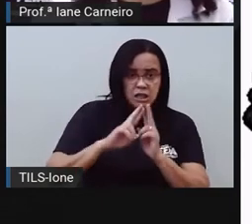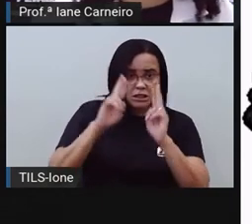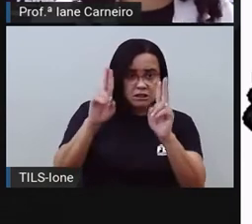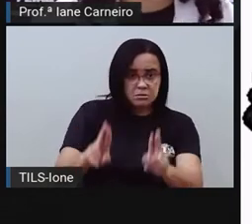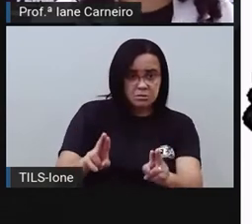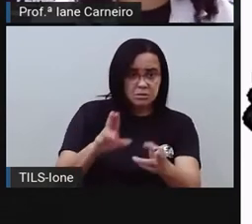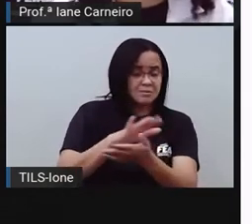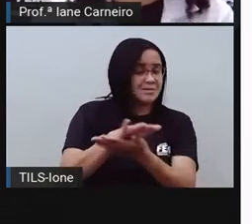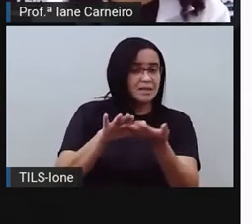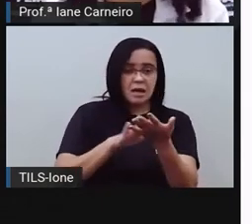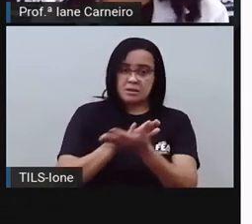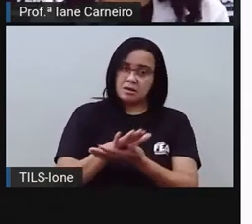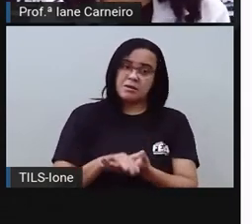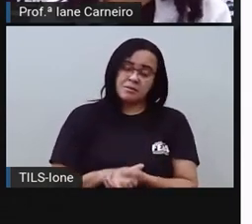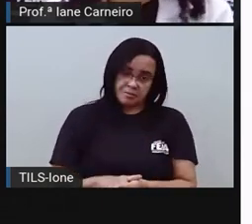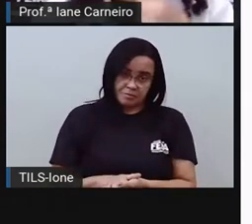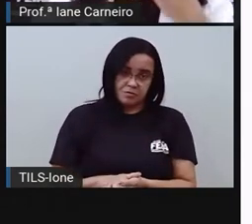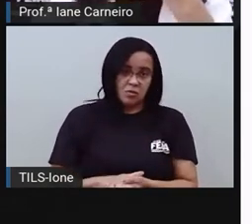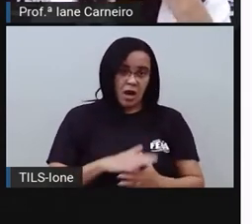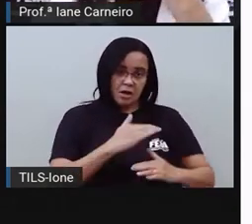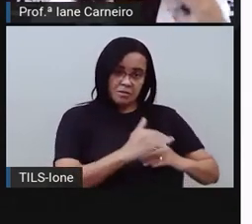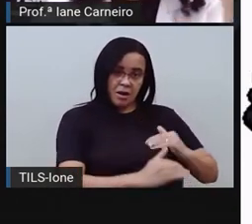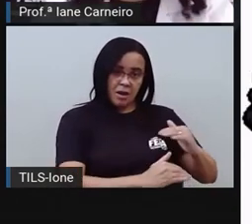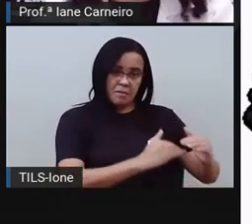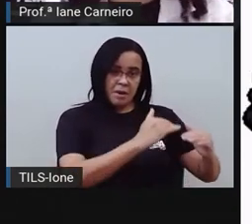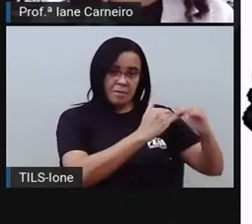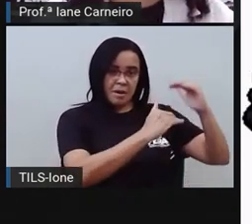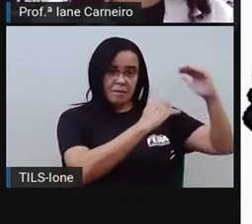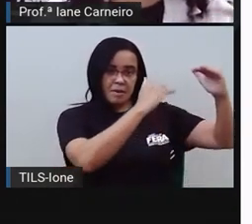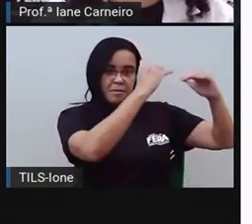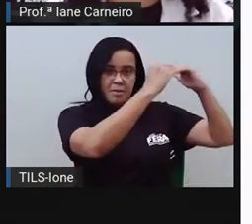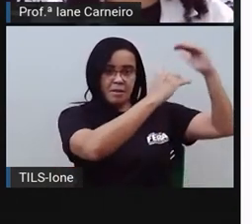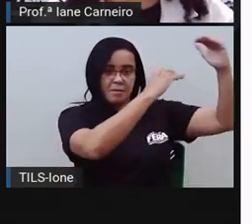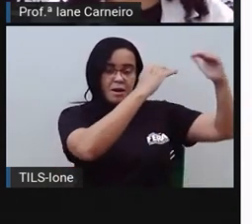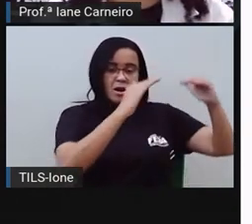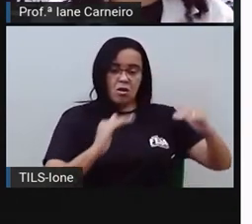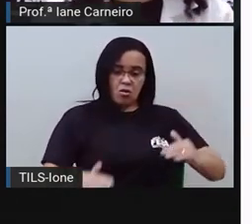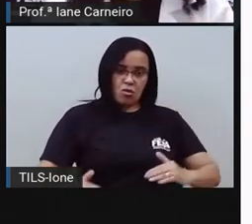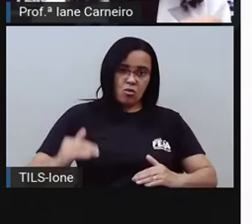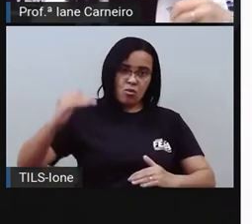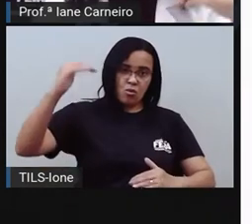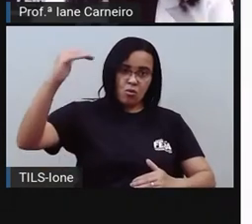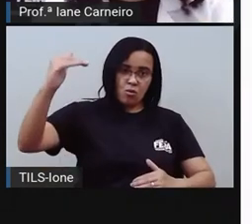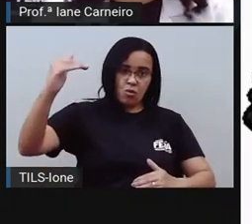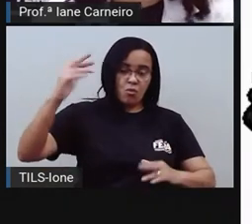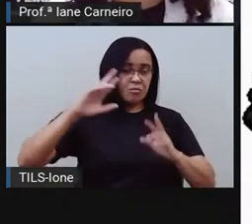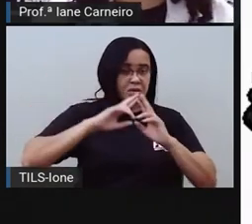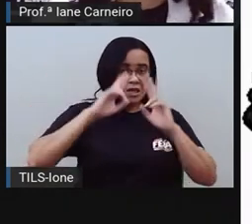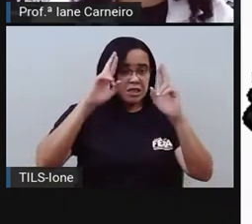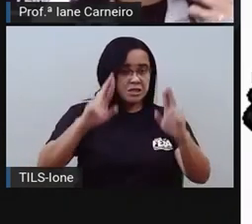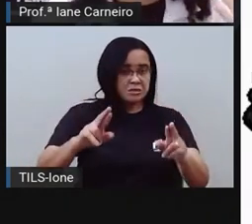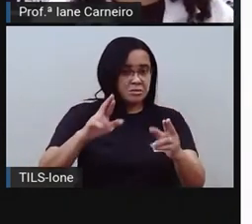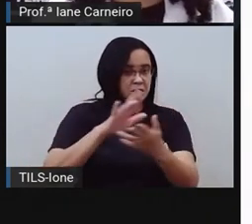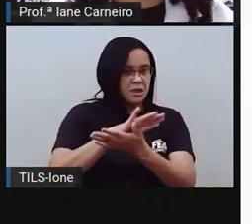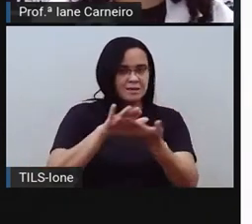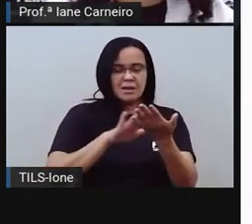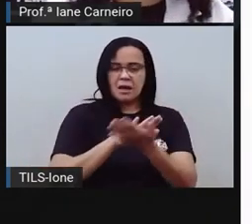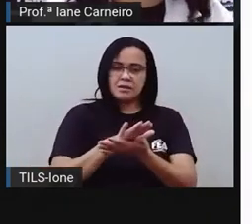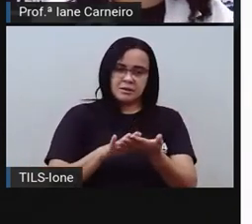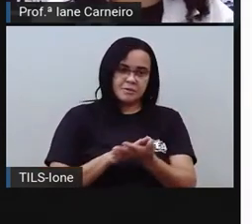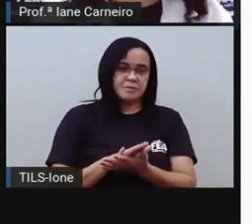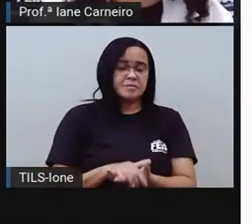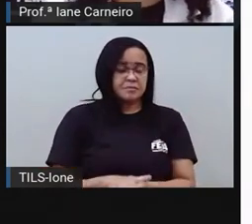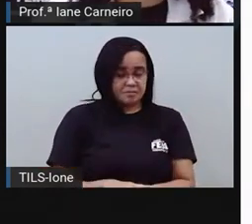violentos, desrespeitosos, agressivos, né? Então, a gente tem vivido aí nos últimos dias, né, guerras entre países,